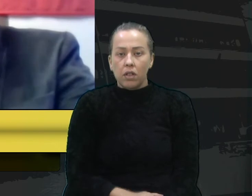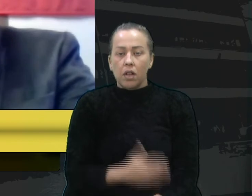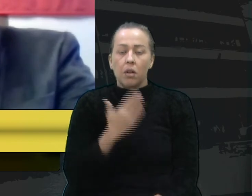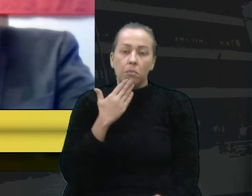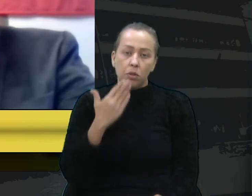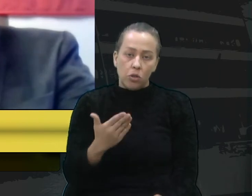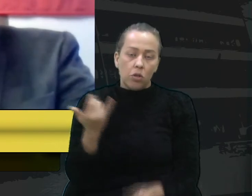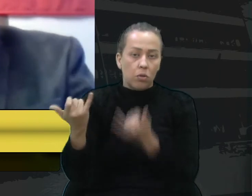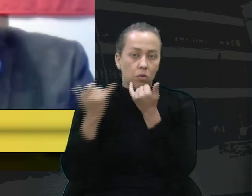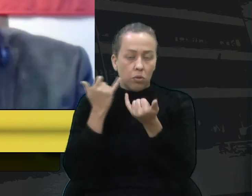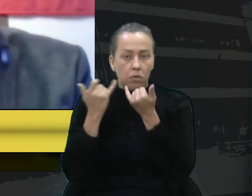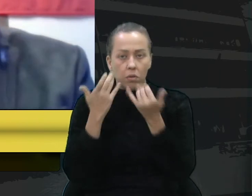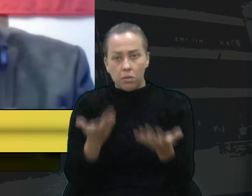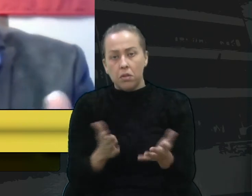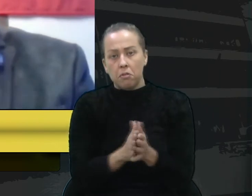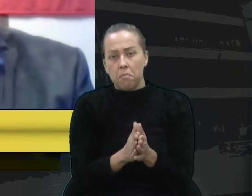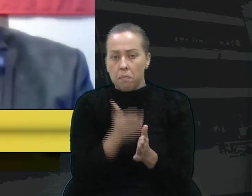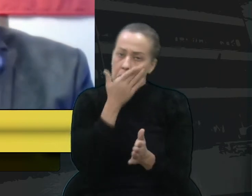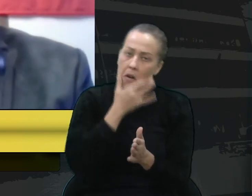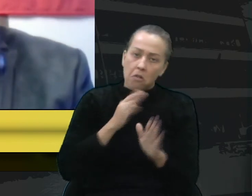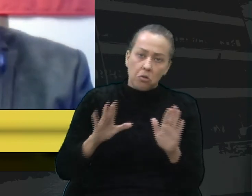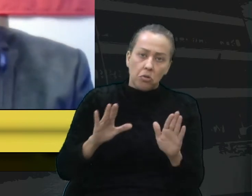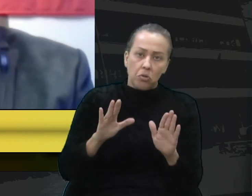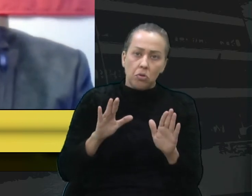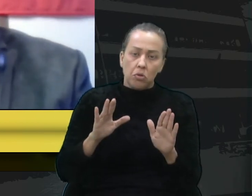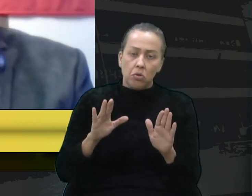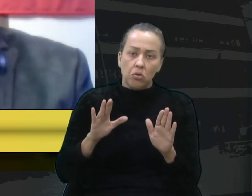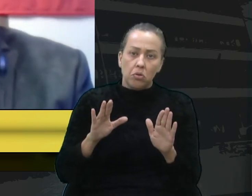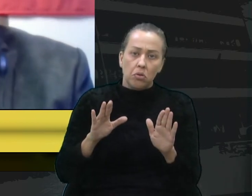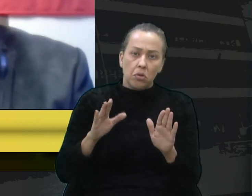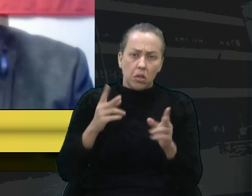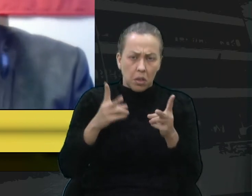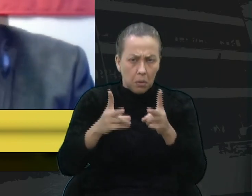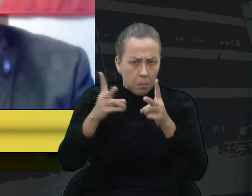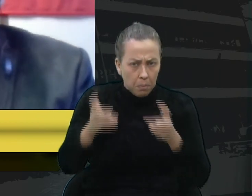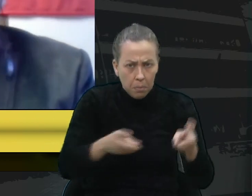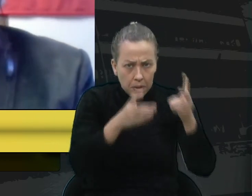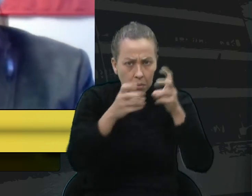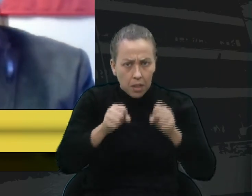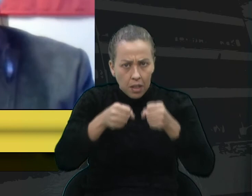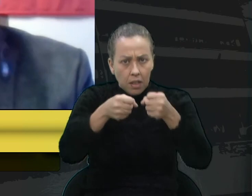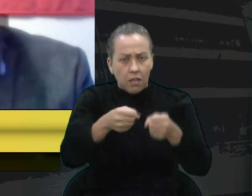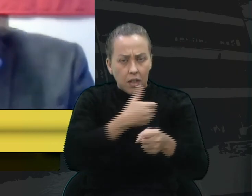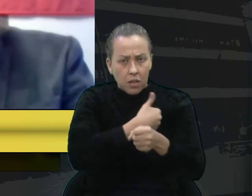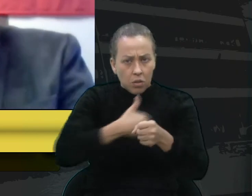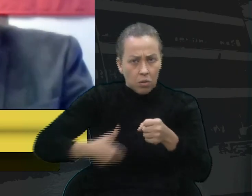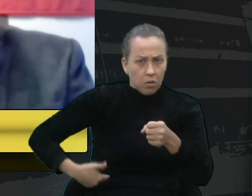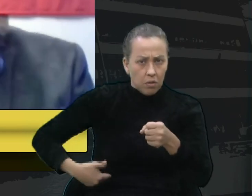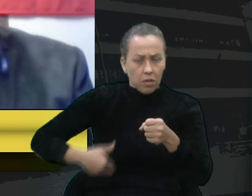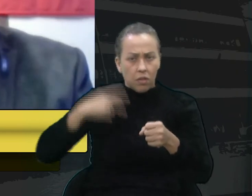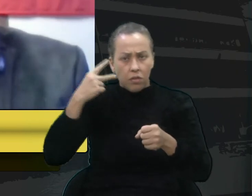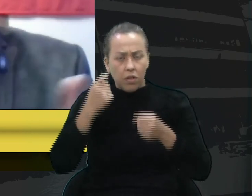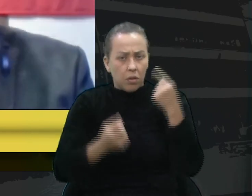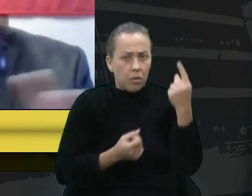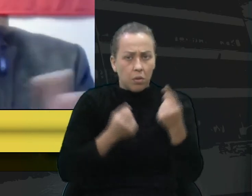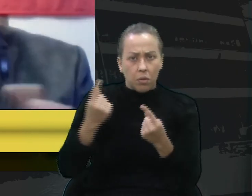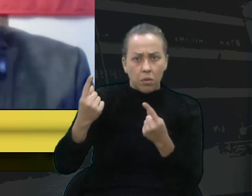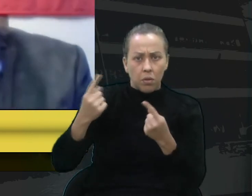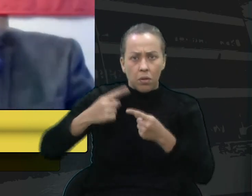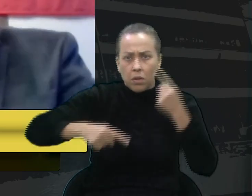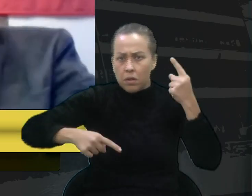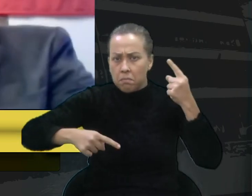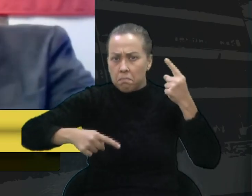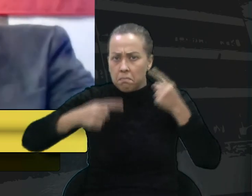esse pedido de informação, que acho que houve aí, pelo que eu reparei na defesa do governo, alguns vereadores, houve umas